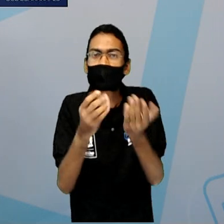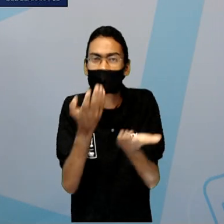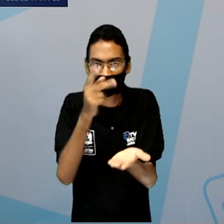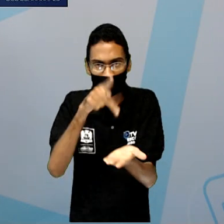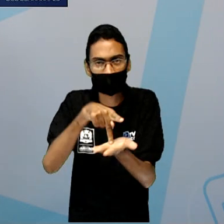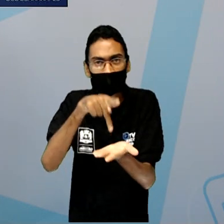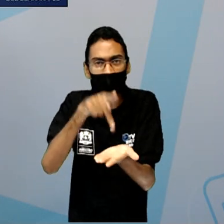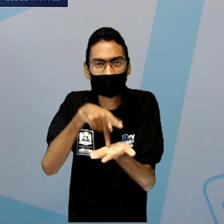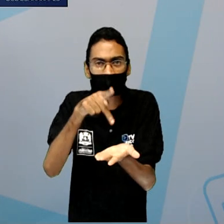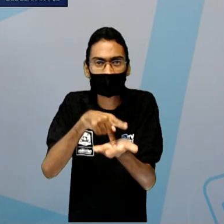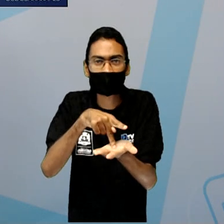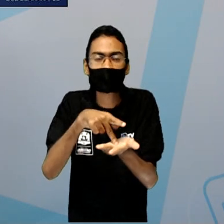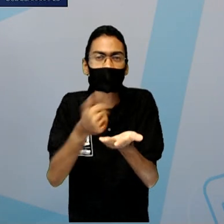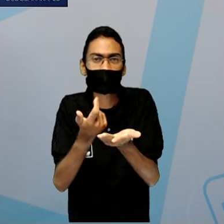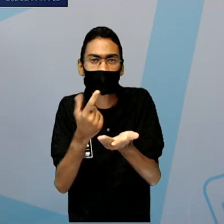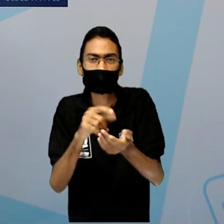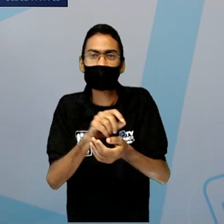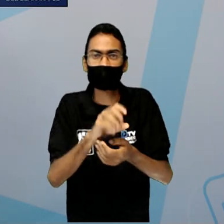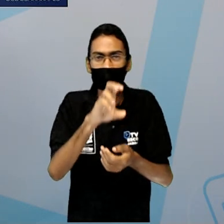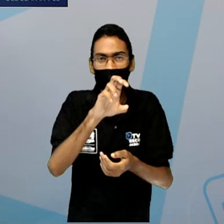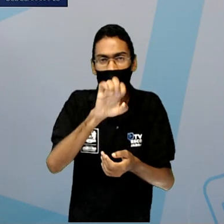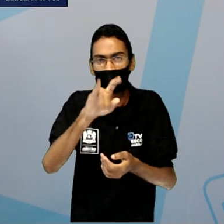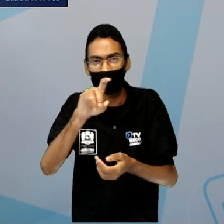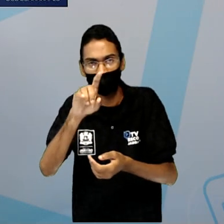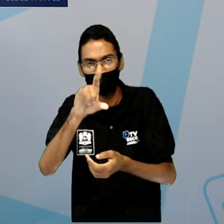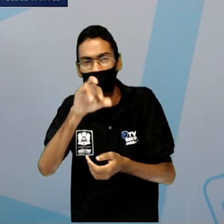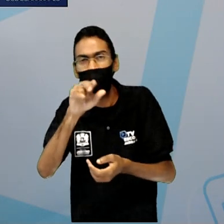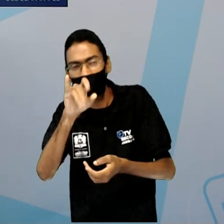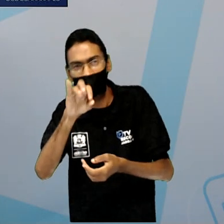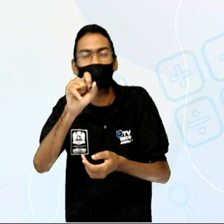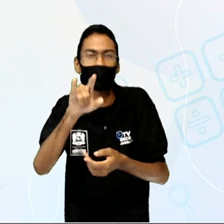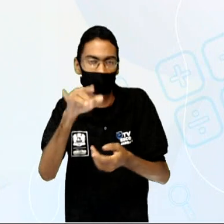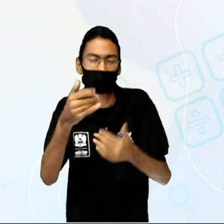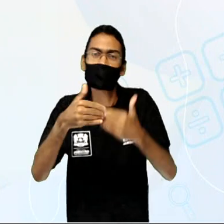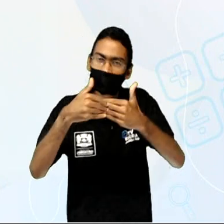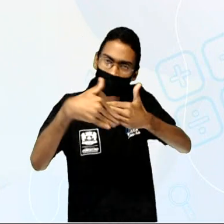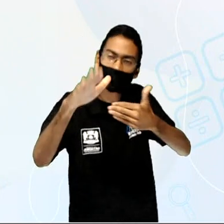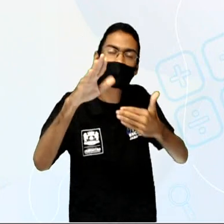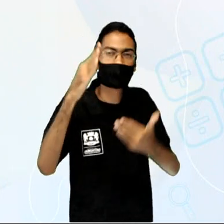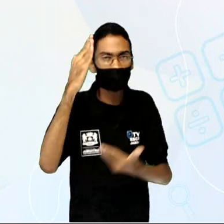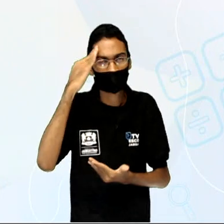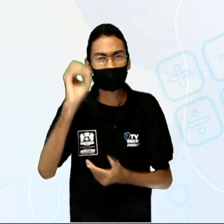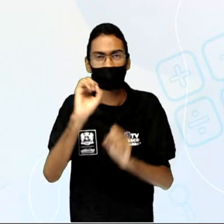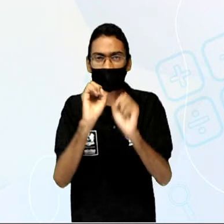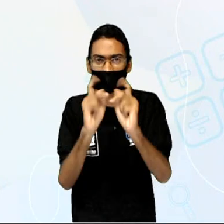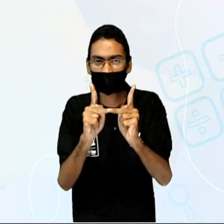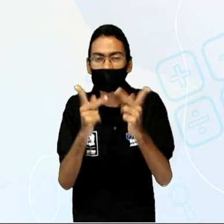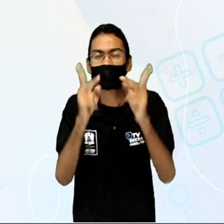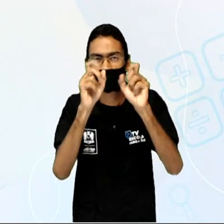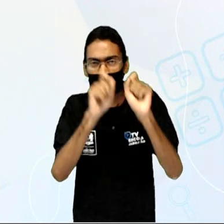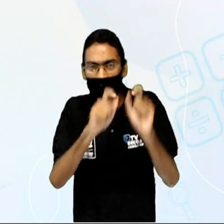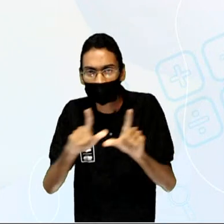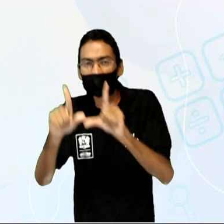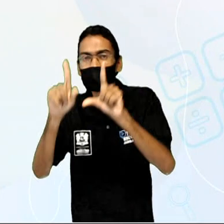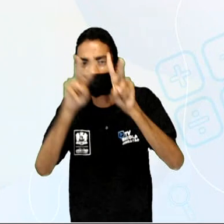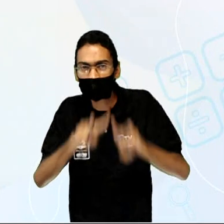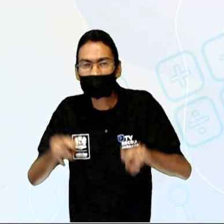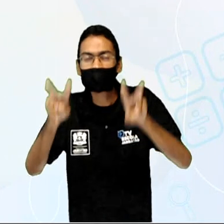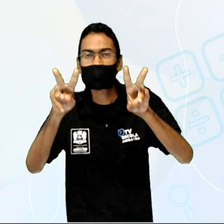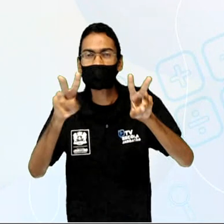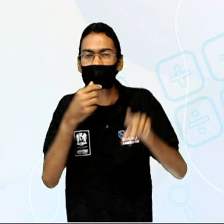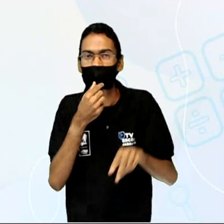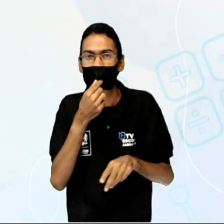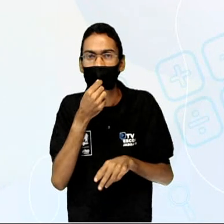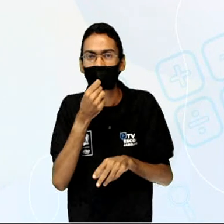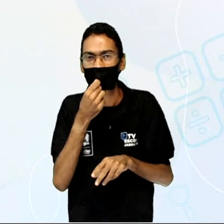proporciona isso aí são as eclusas. Ok? Simbora? Vamos lá. Foco no slide. Então, a gente tem aqui, olha,